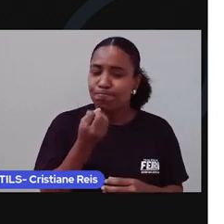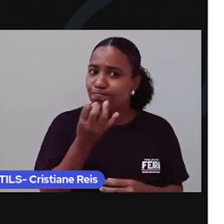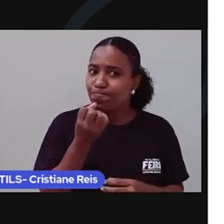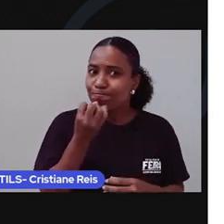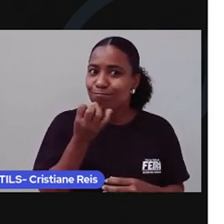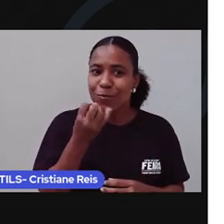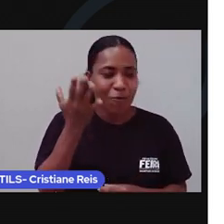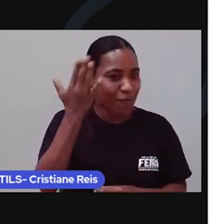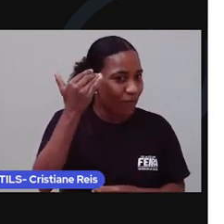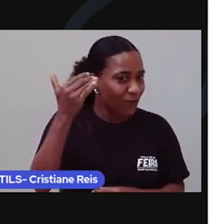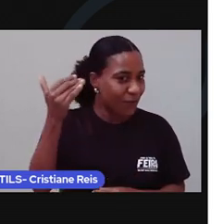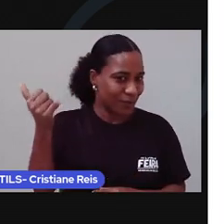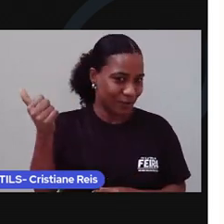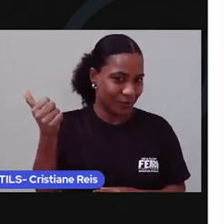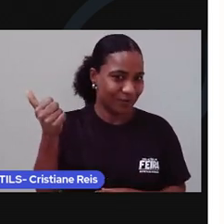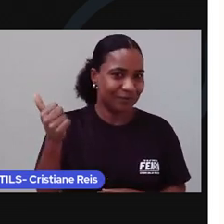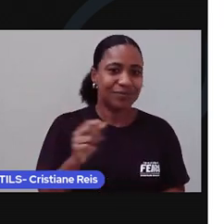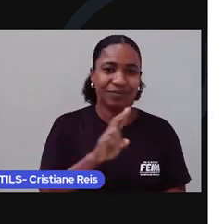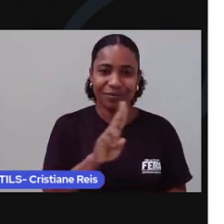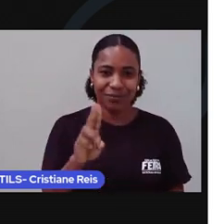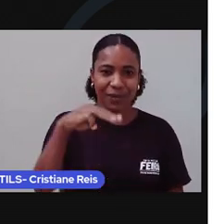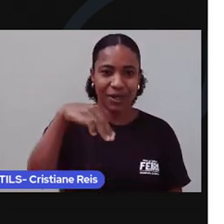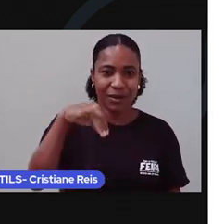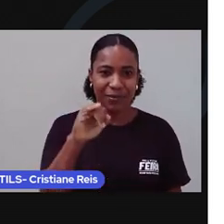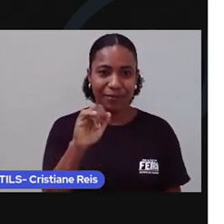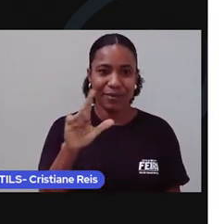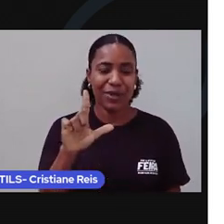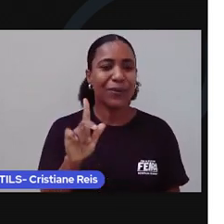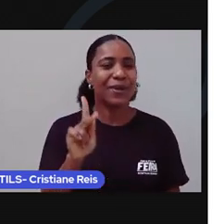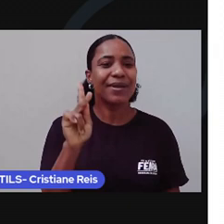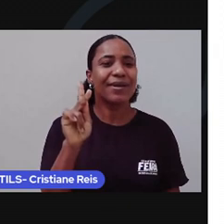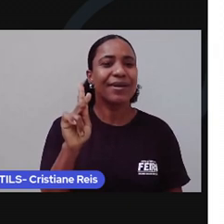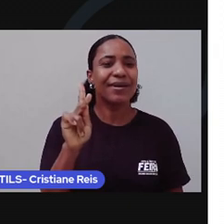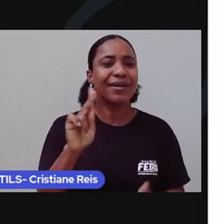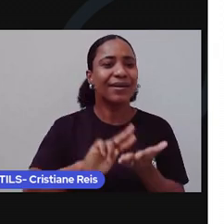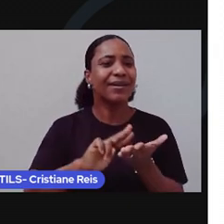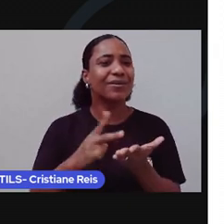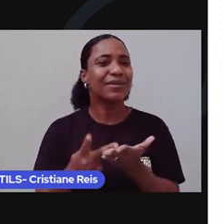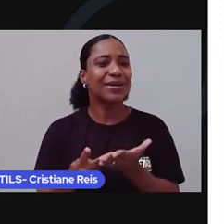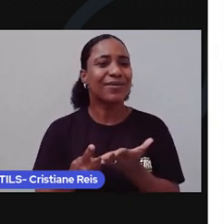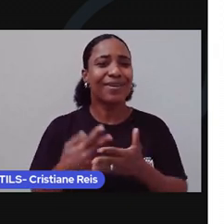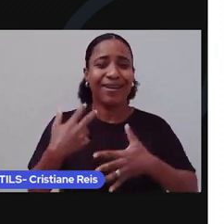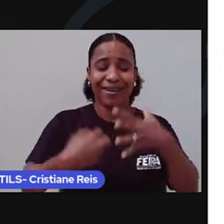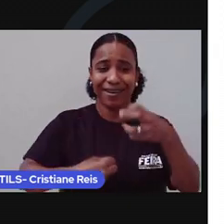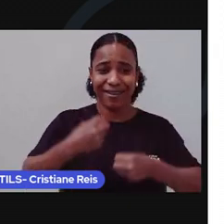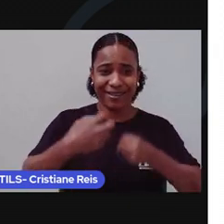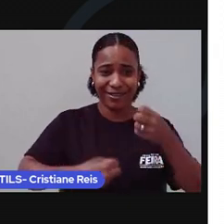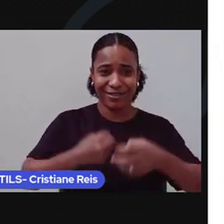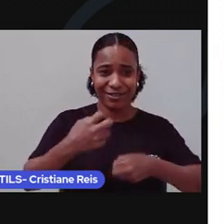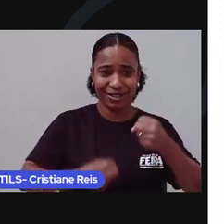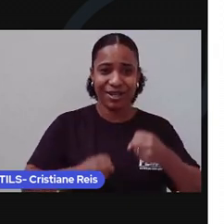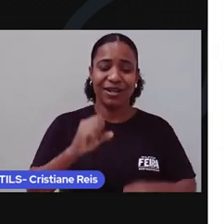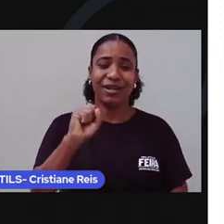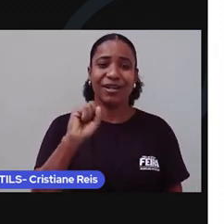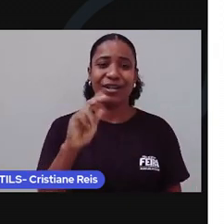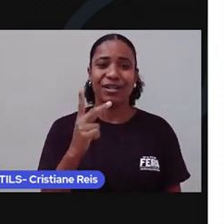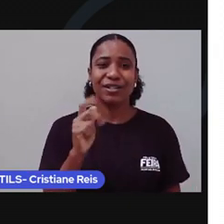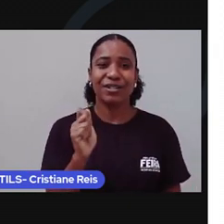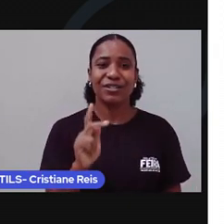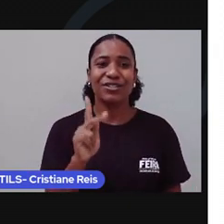nome original. Milk significa leite, e shake quer dizer bater ou mexer.